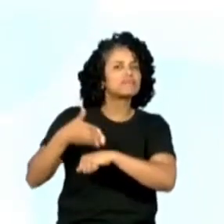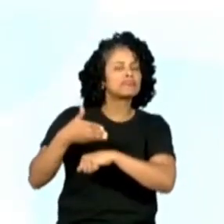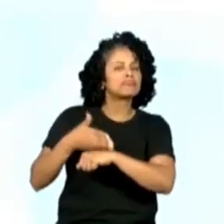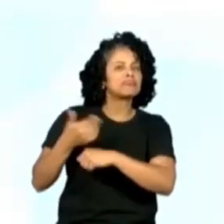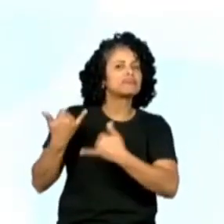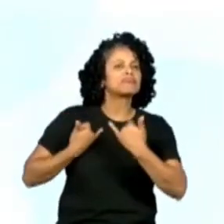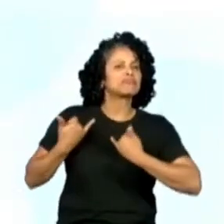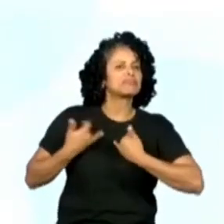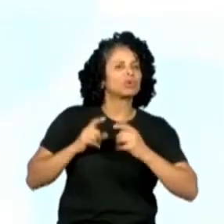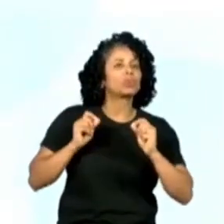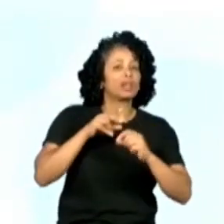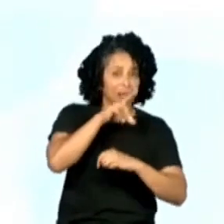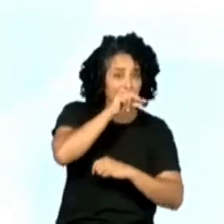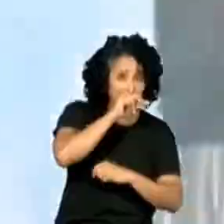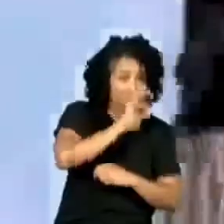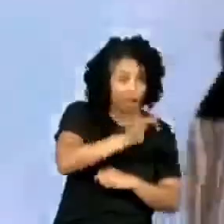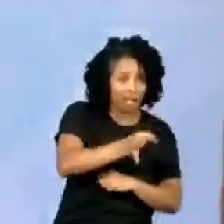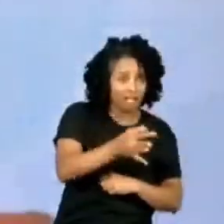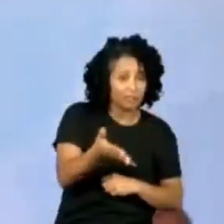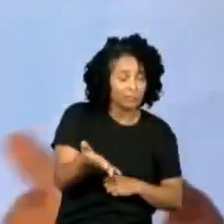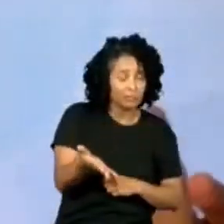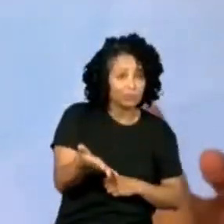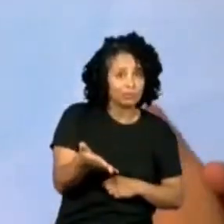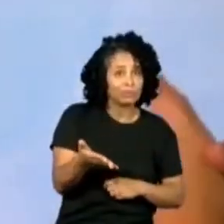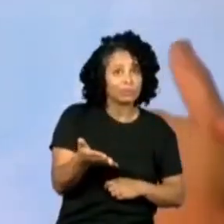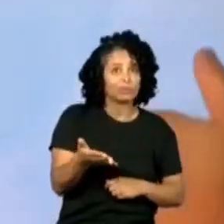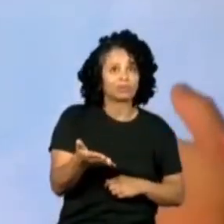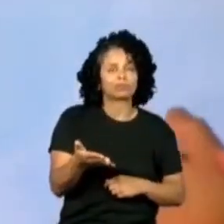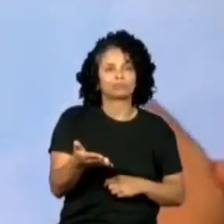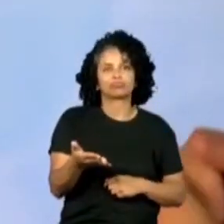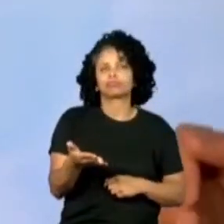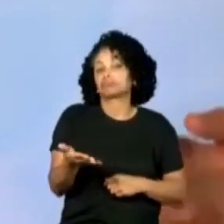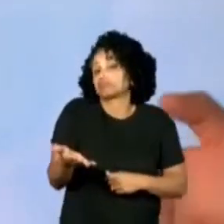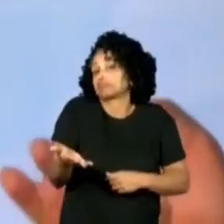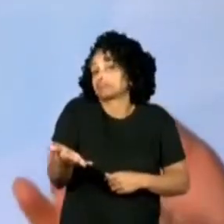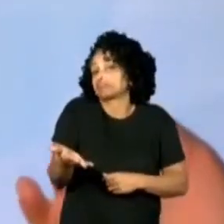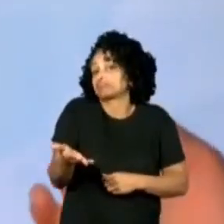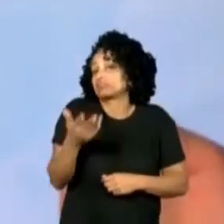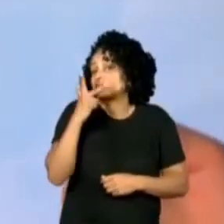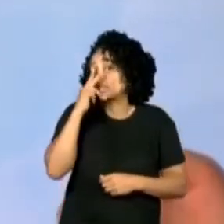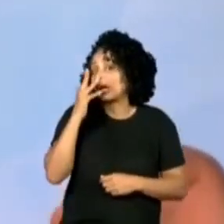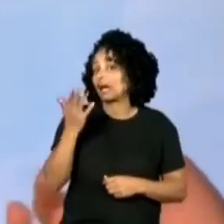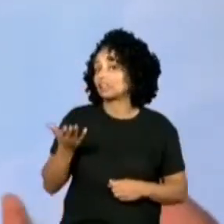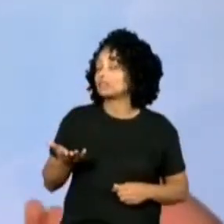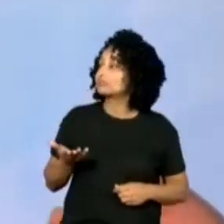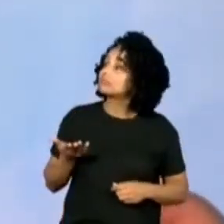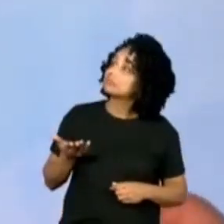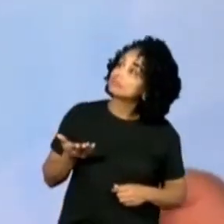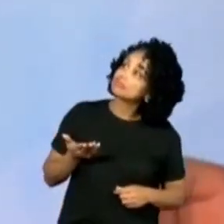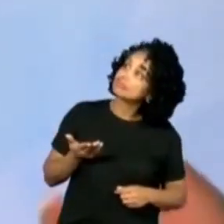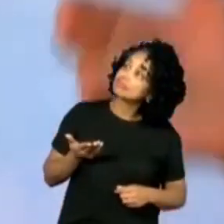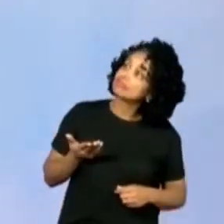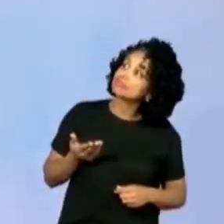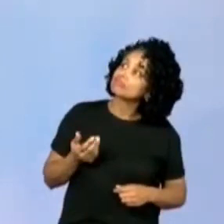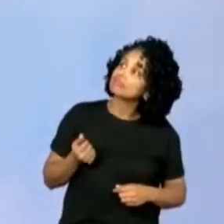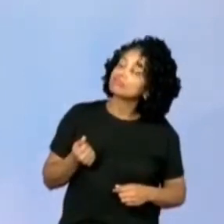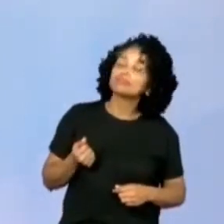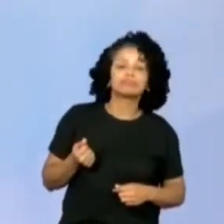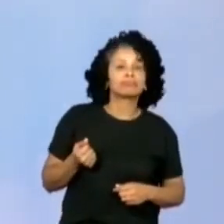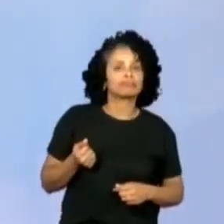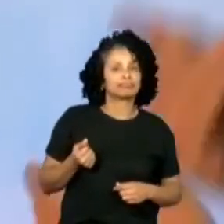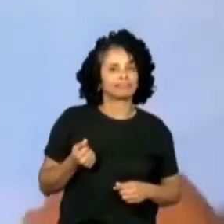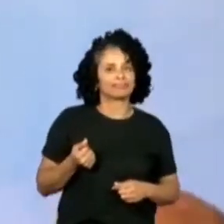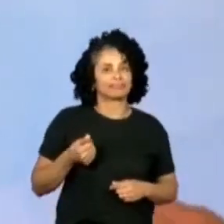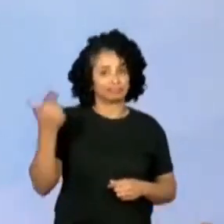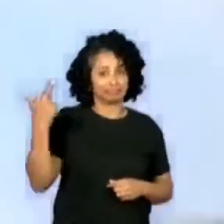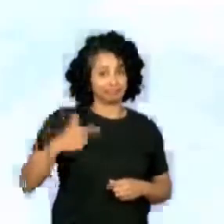isso aí. É um pato? É. Conta para a gente o que é isso aí, professora Juliana. E aí, vamos